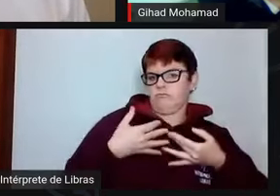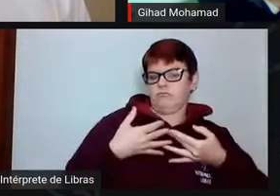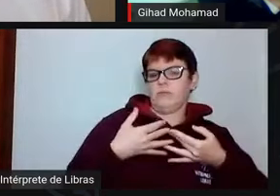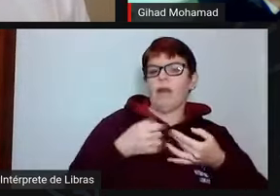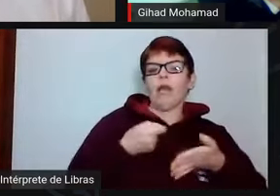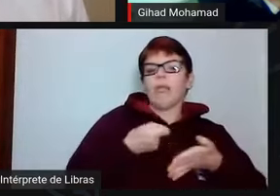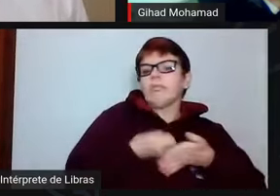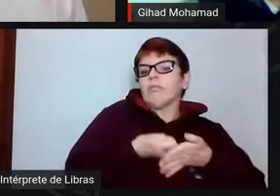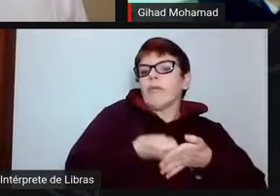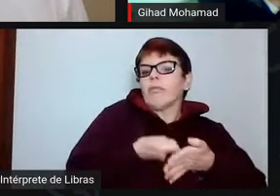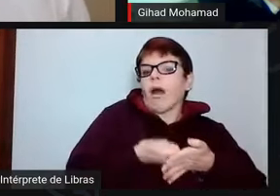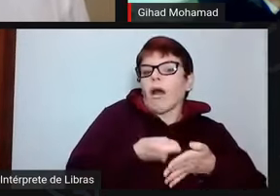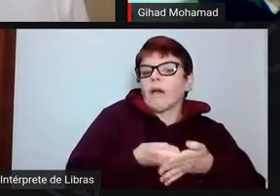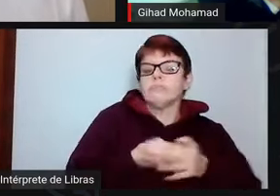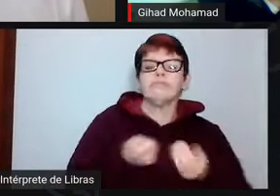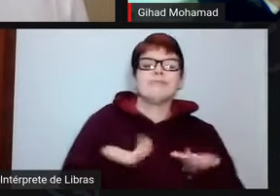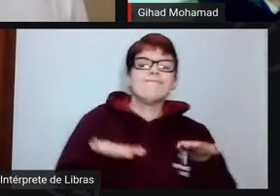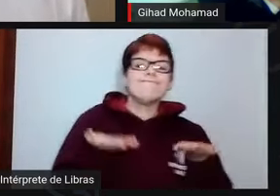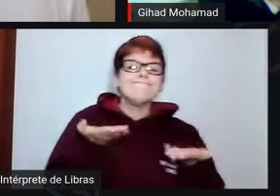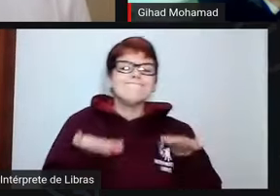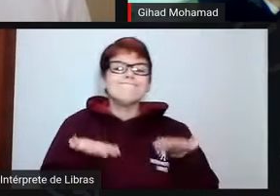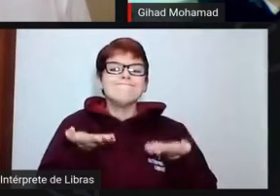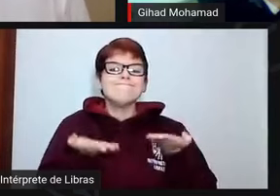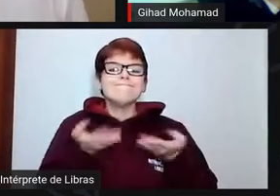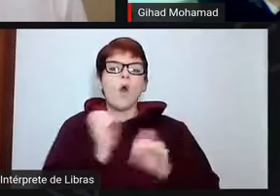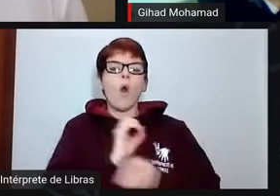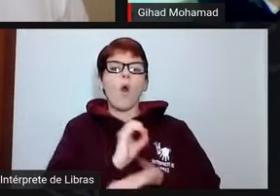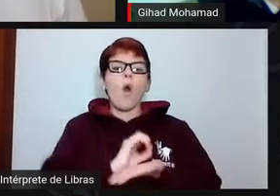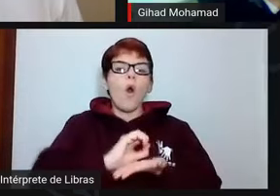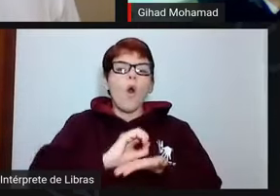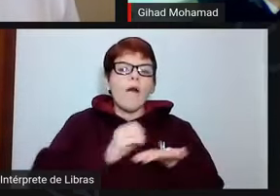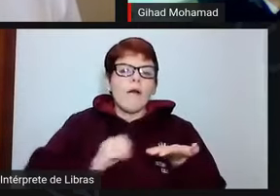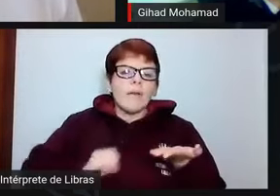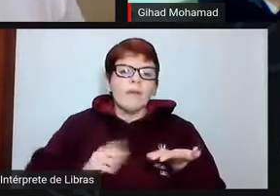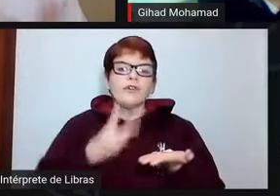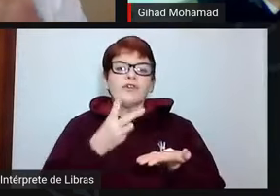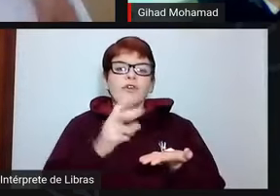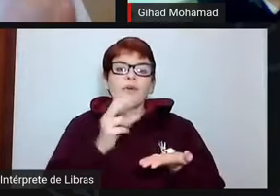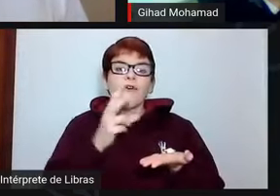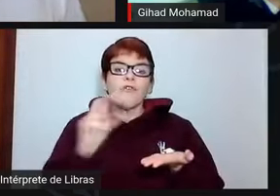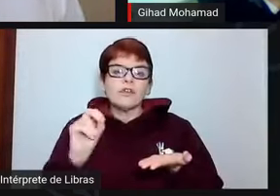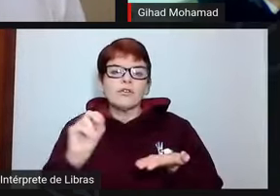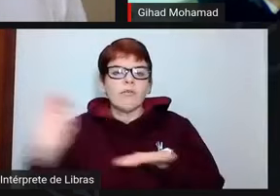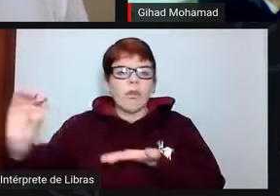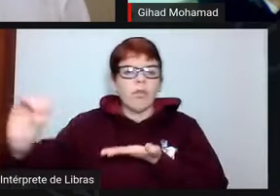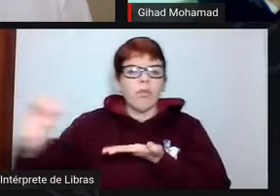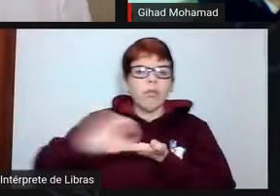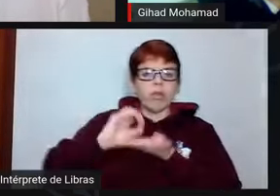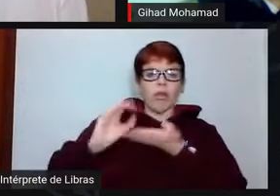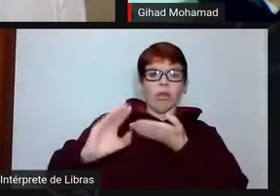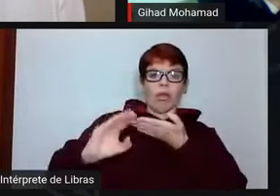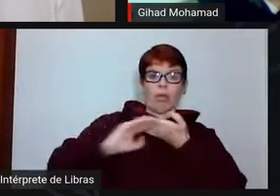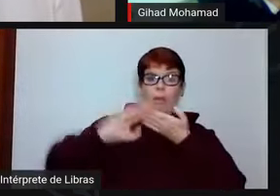nos equilibrar em cima do orçamento de 2020 e recebemos essa pancada para